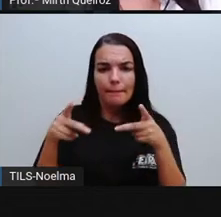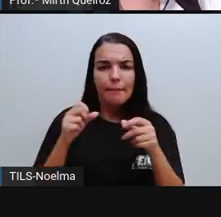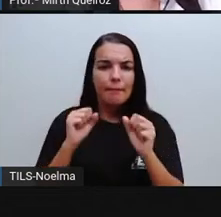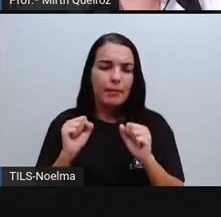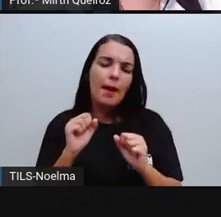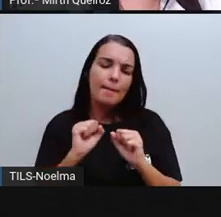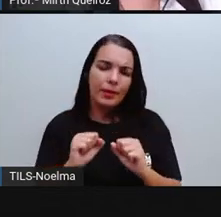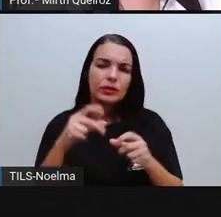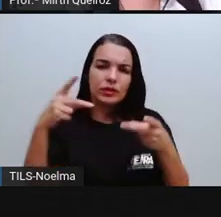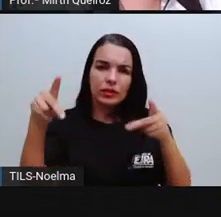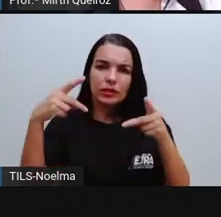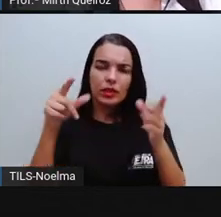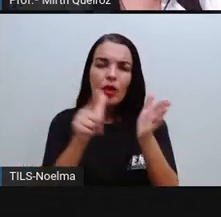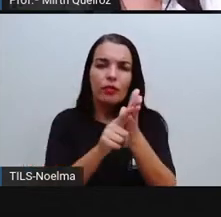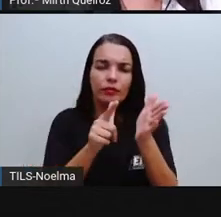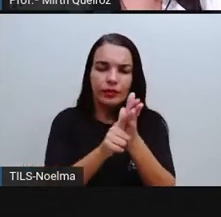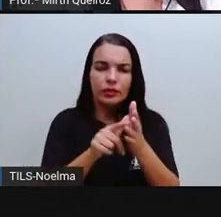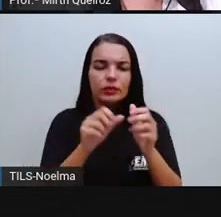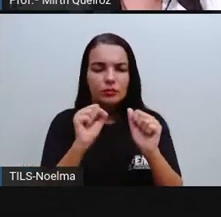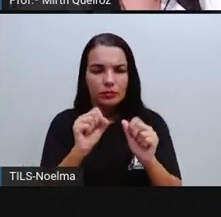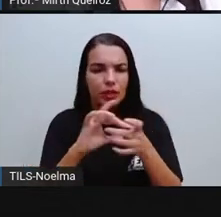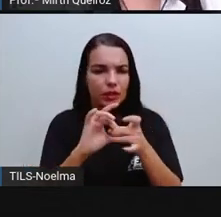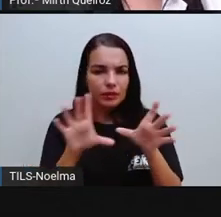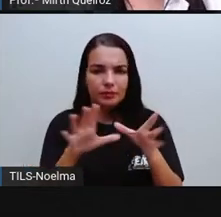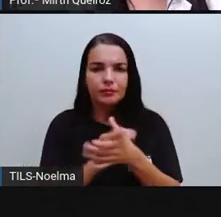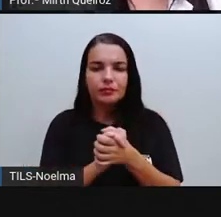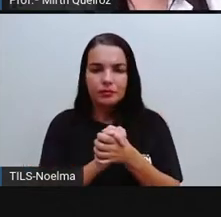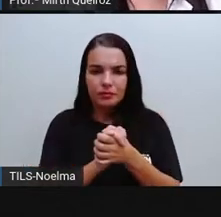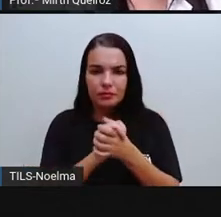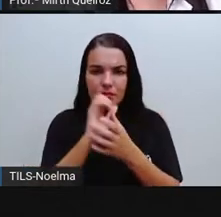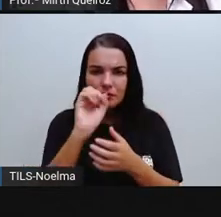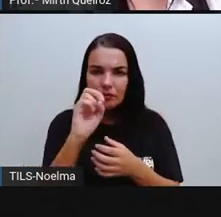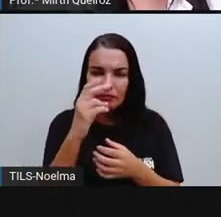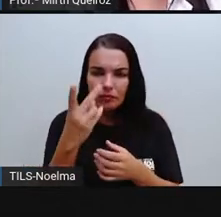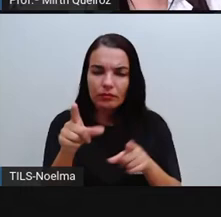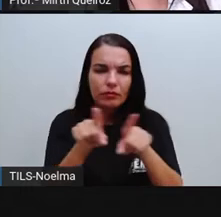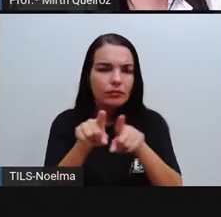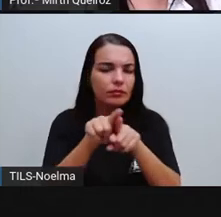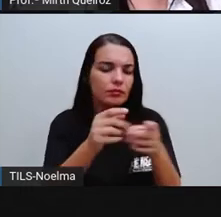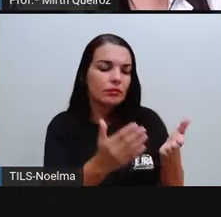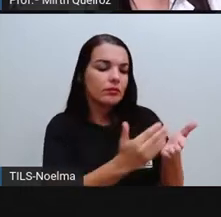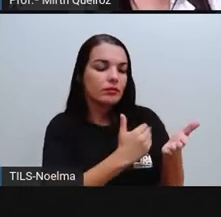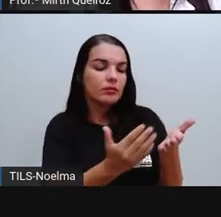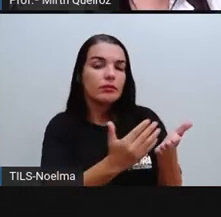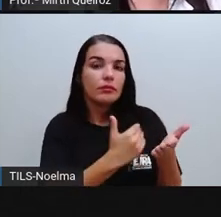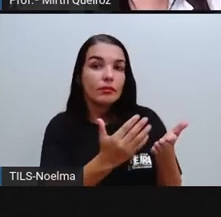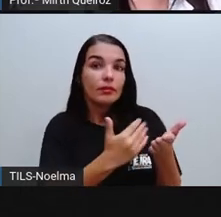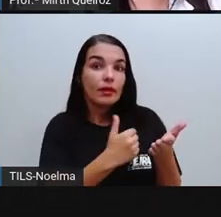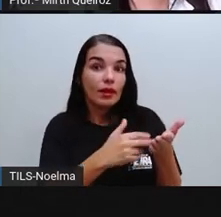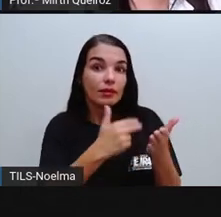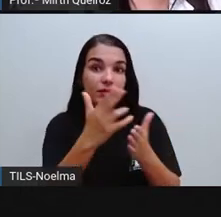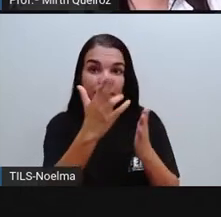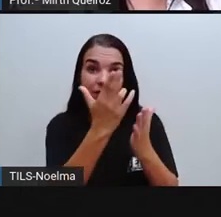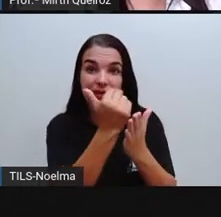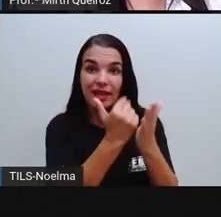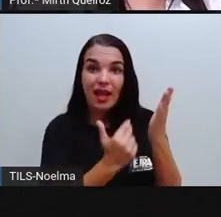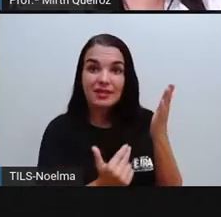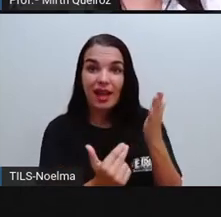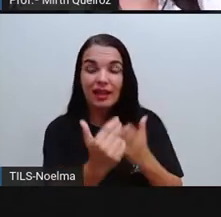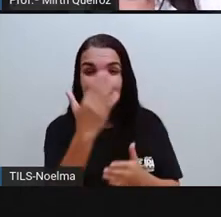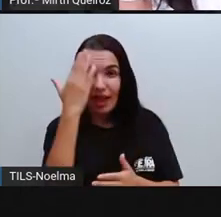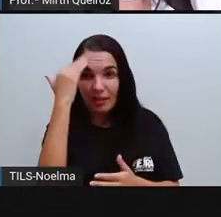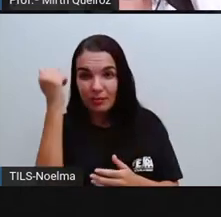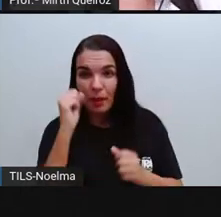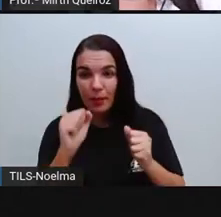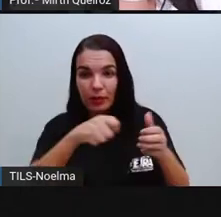Mas pode ser a folha de papel ofício mesmo, certo? Ou aquela folha do caderno de desenho. Vocês podem destacar uma folha e utilizar